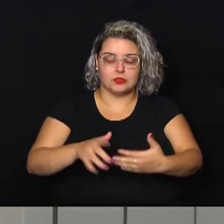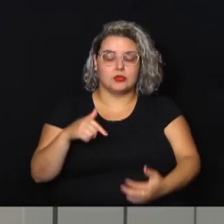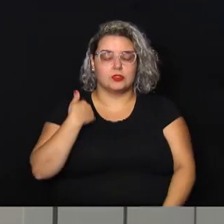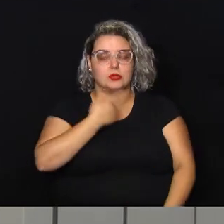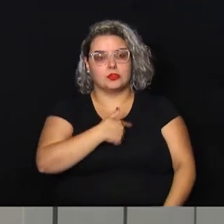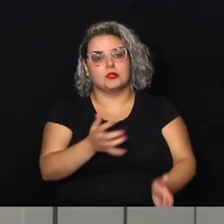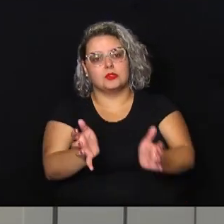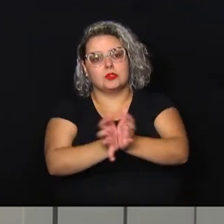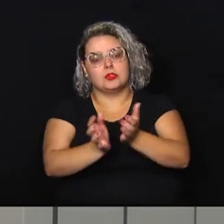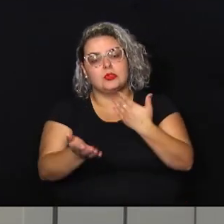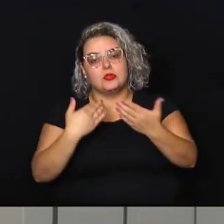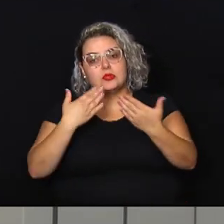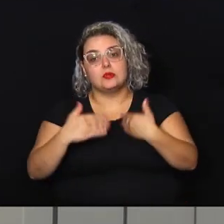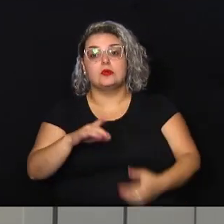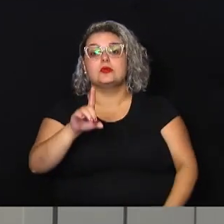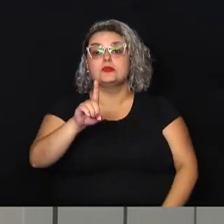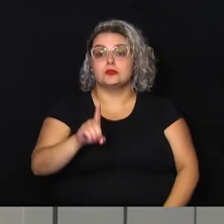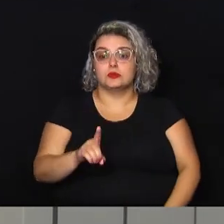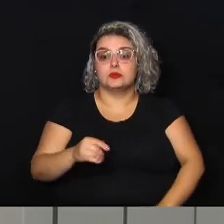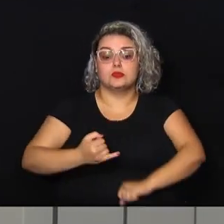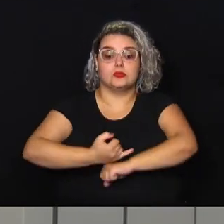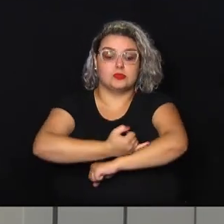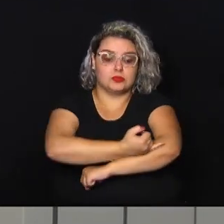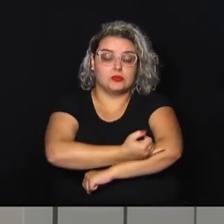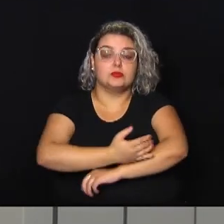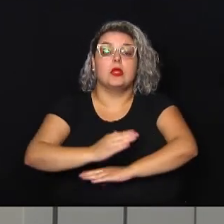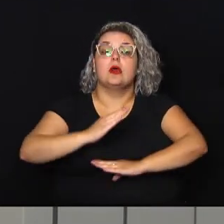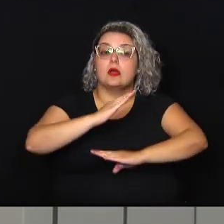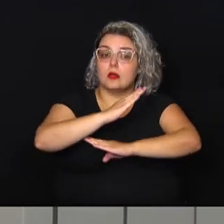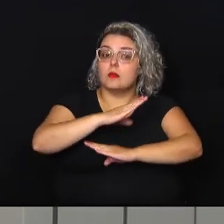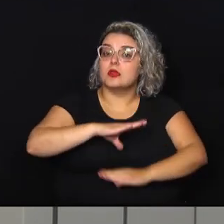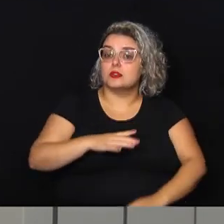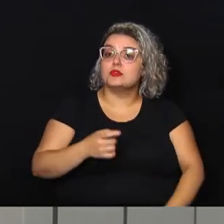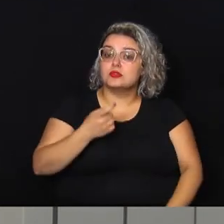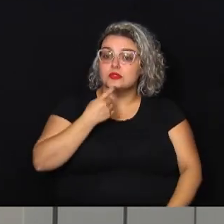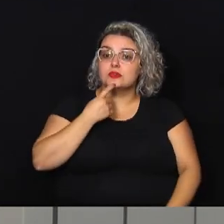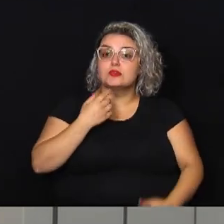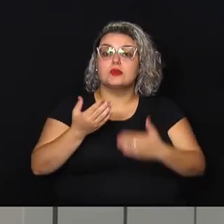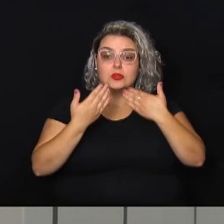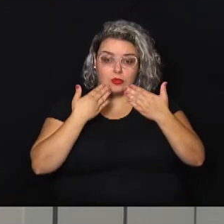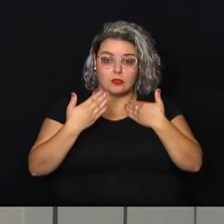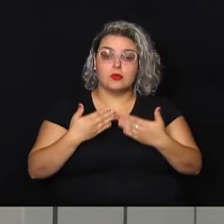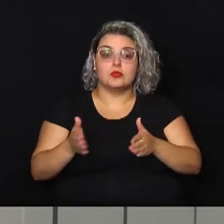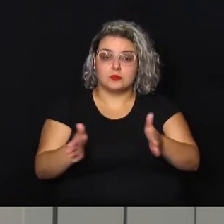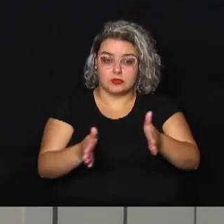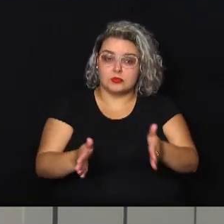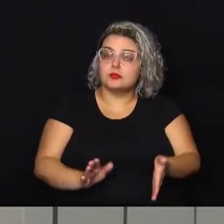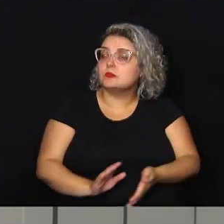conversou com o diretor de infraestrutura da Câmara de Campinas, que falou sobre essa situação.